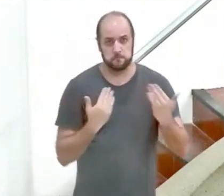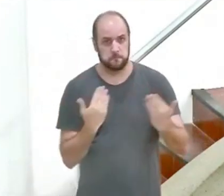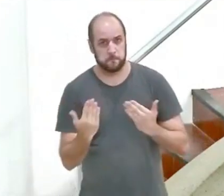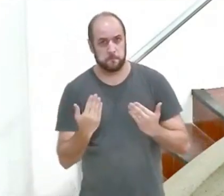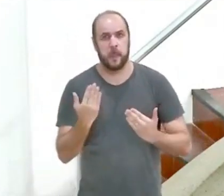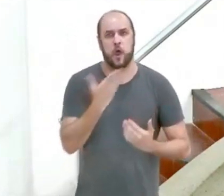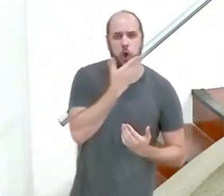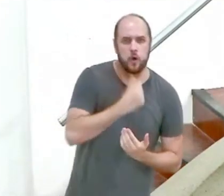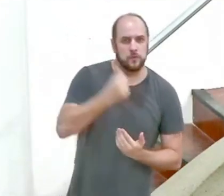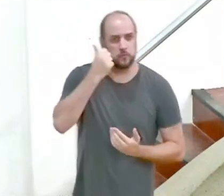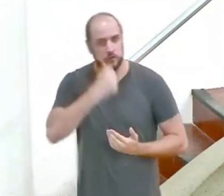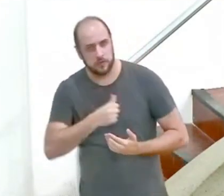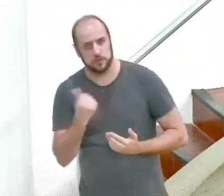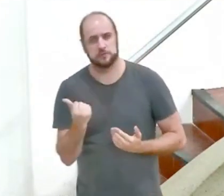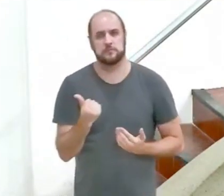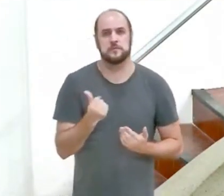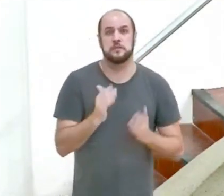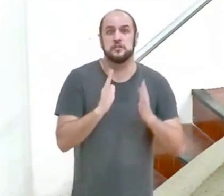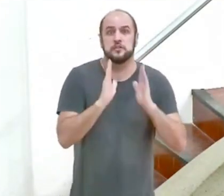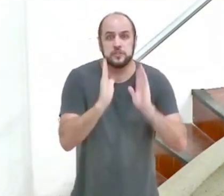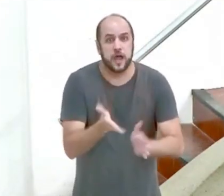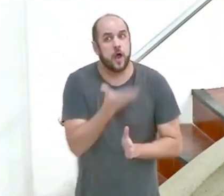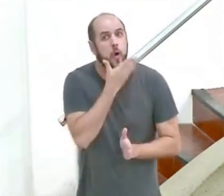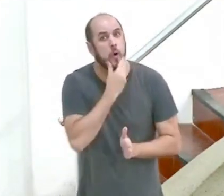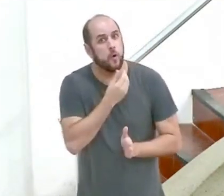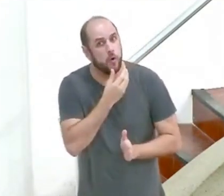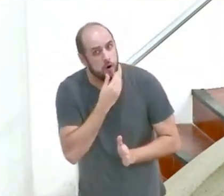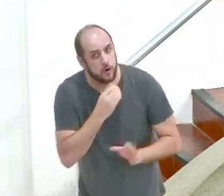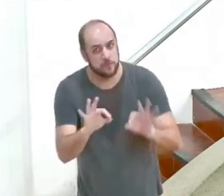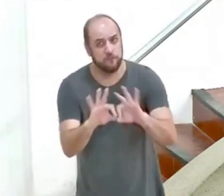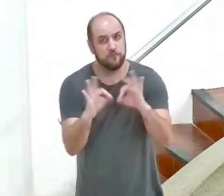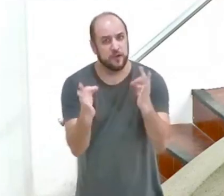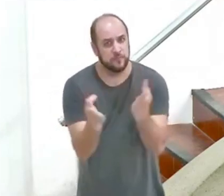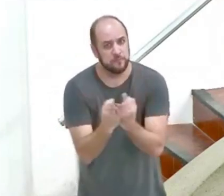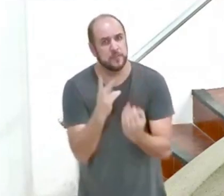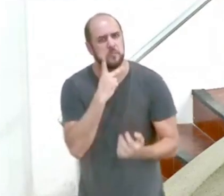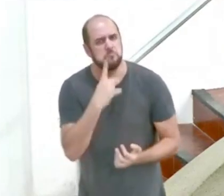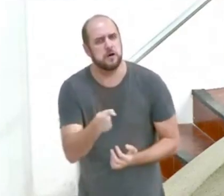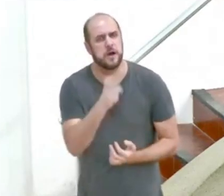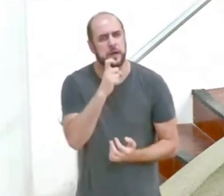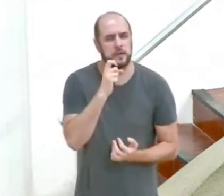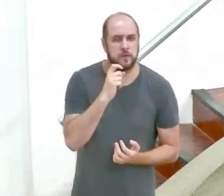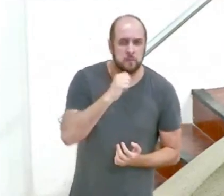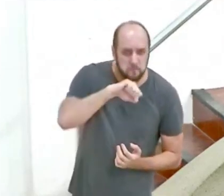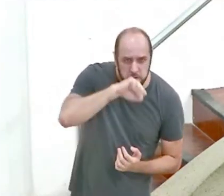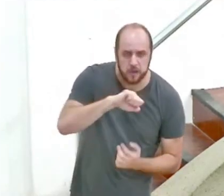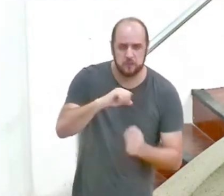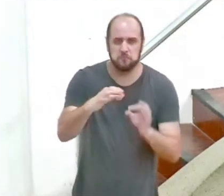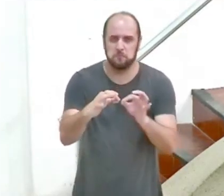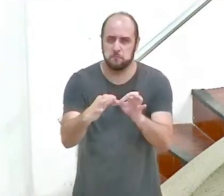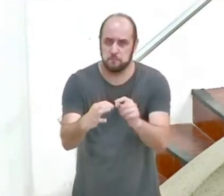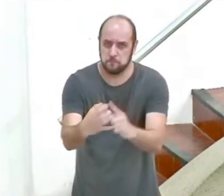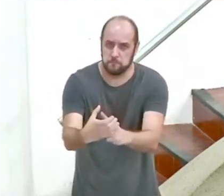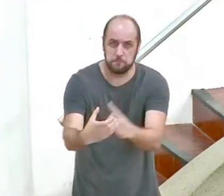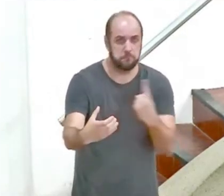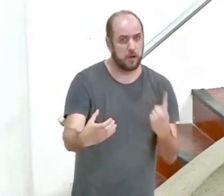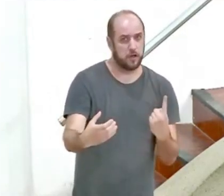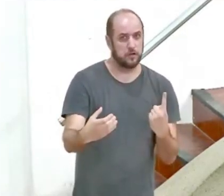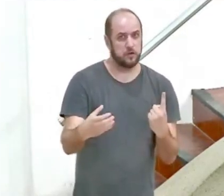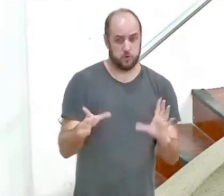o homem que já deixou pai e mãe e uniu-se à sua mulher. Esta é uma estrutura criacional